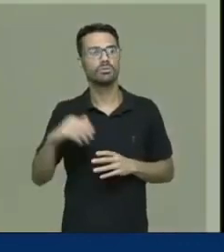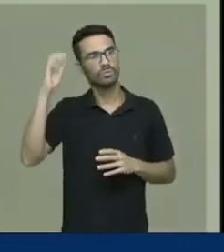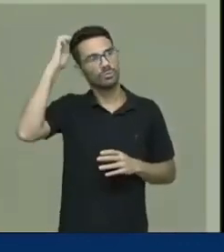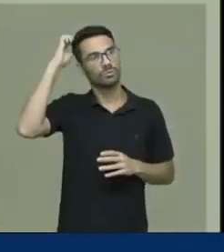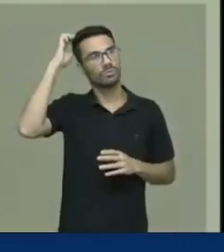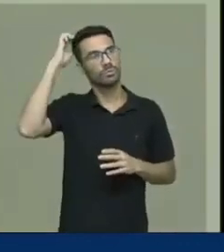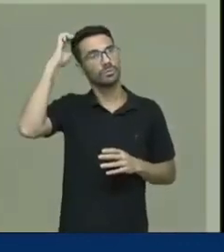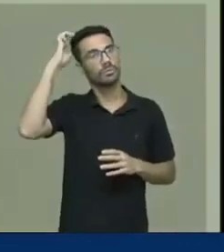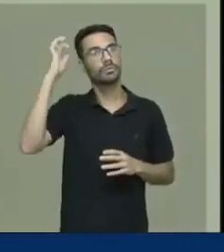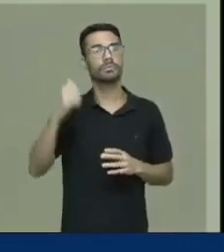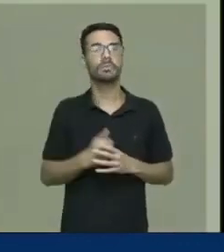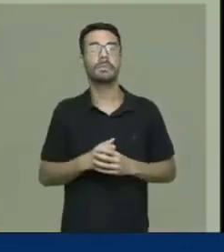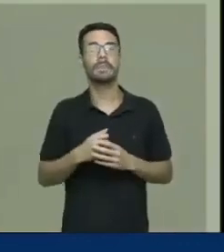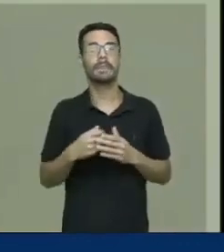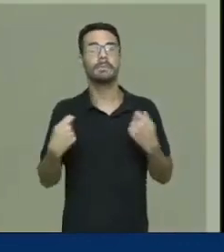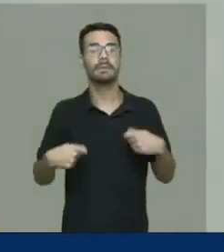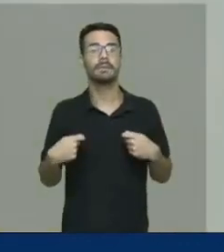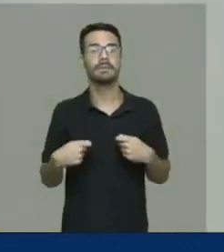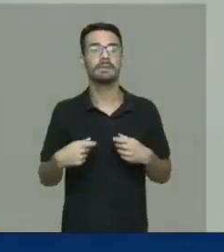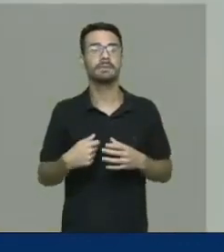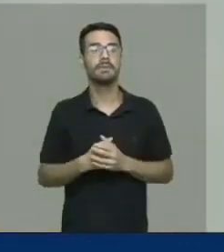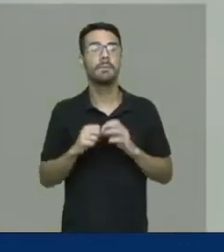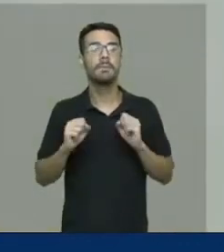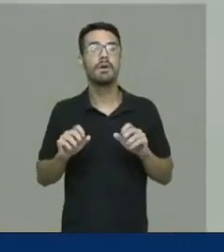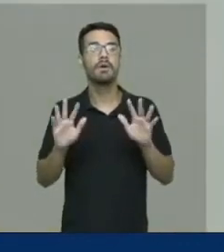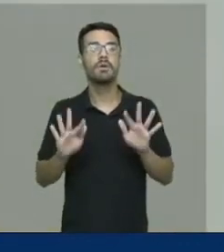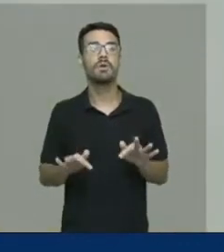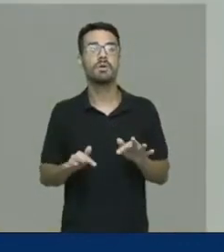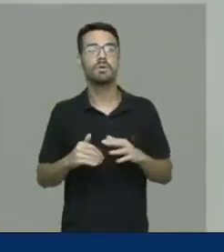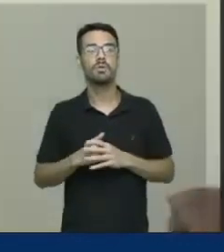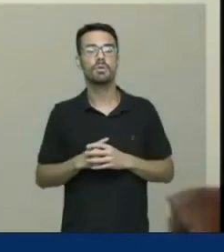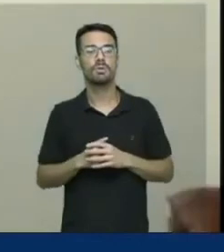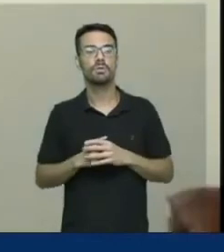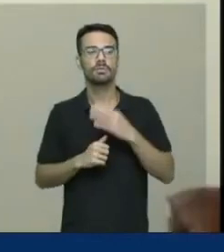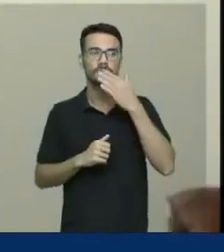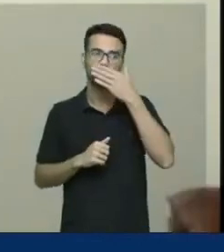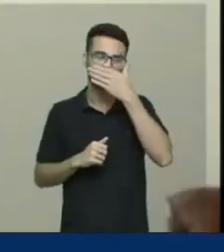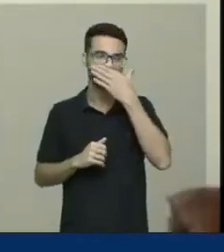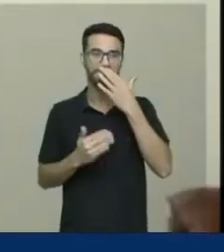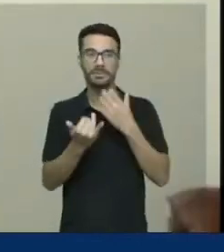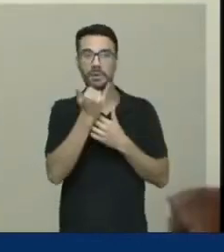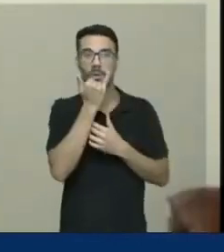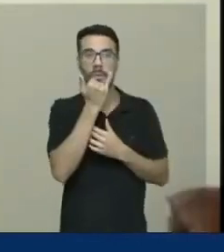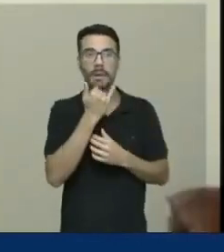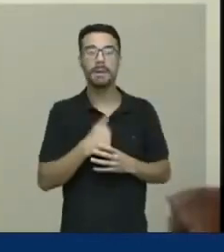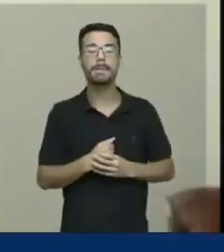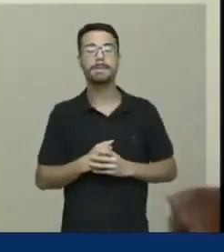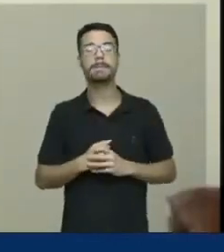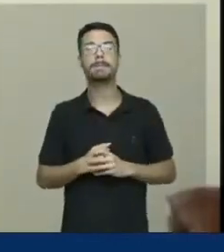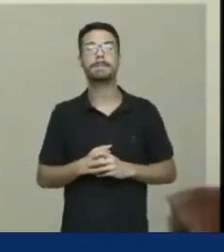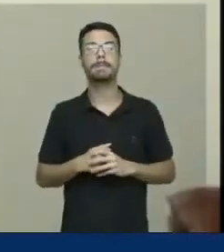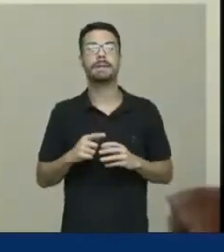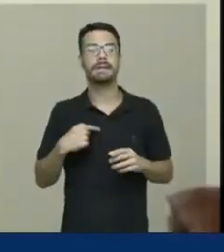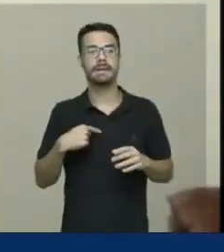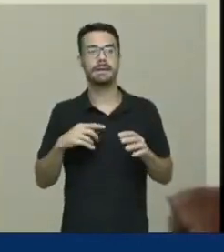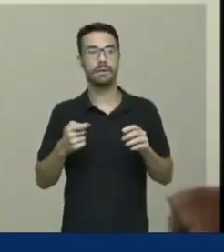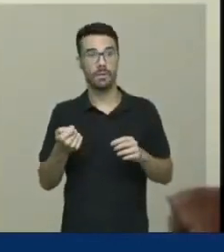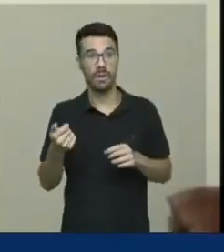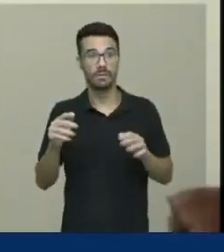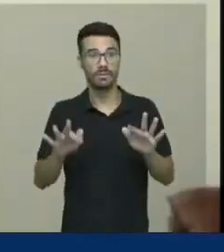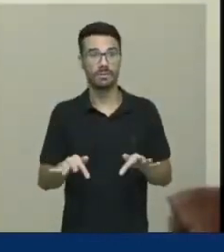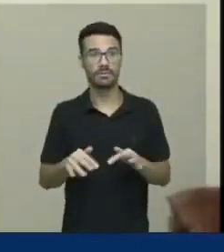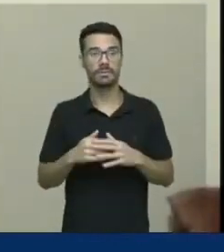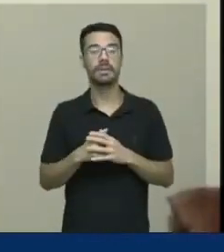nós precisamos que os senhores retomem esse assunto aí. concluir, por favor? E concluo, sim, deputada, desculpe. E dessa forma,